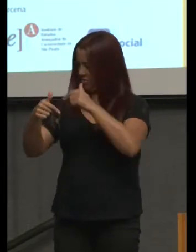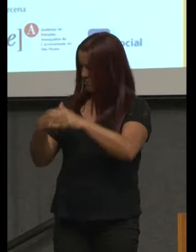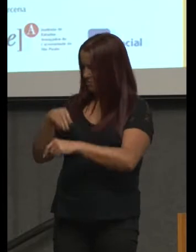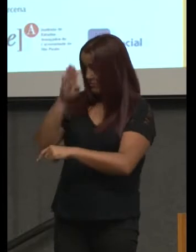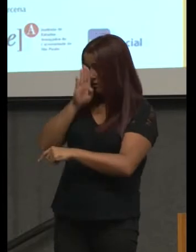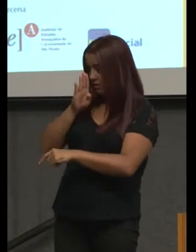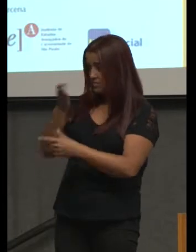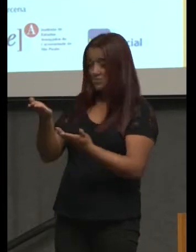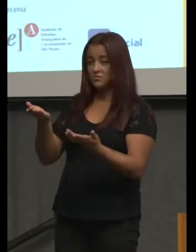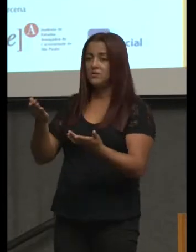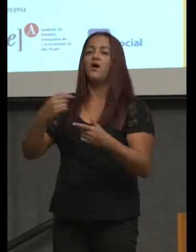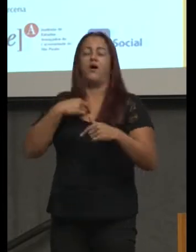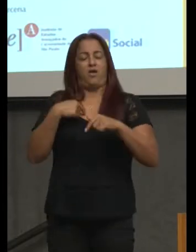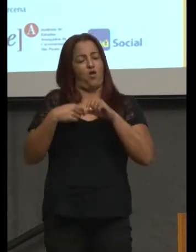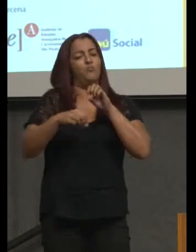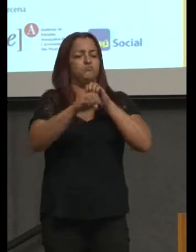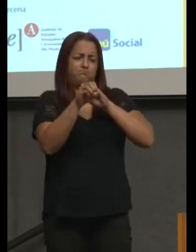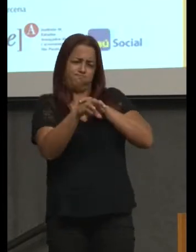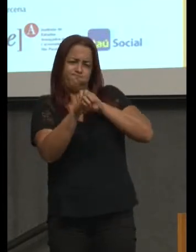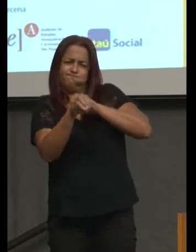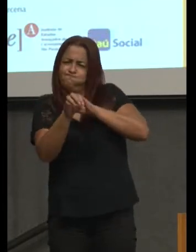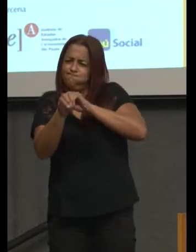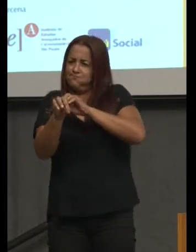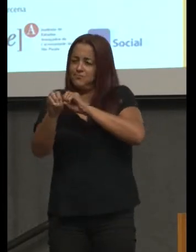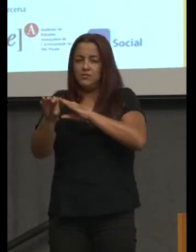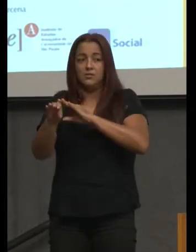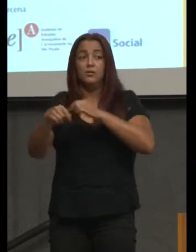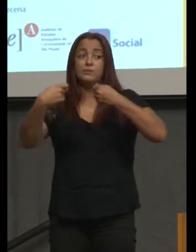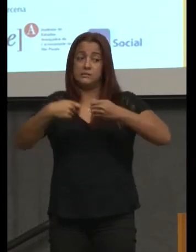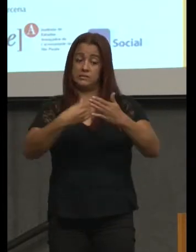Eu dou aulas. Então, na minha aula isso tem que estar previsto.